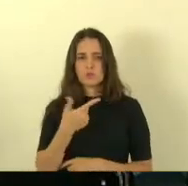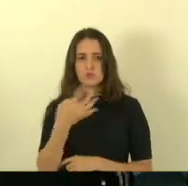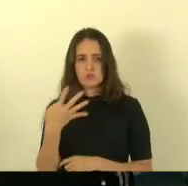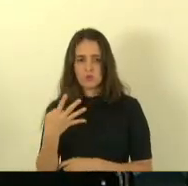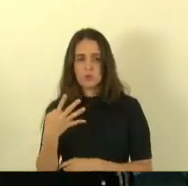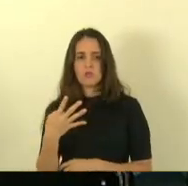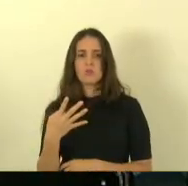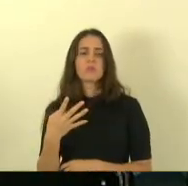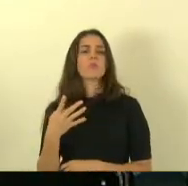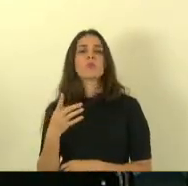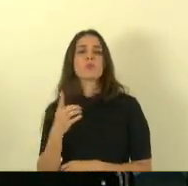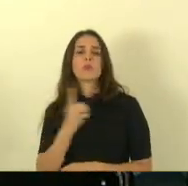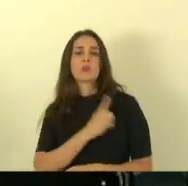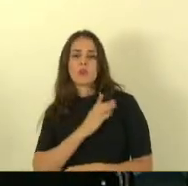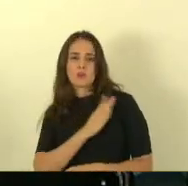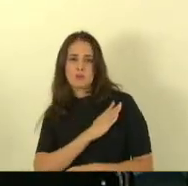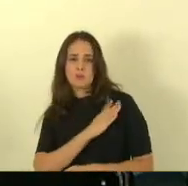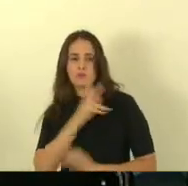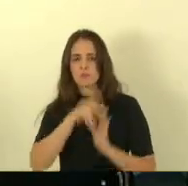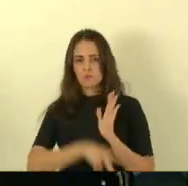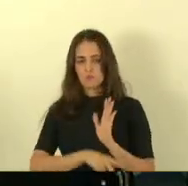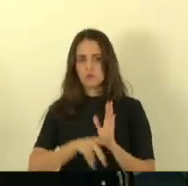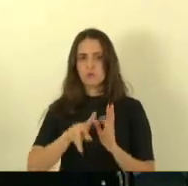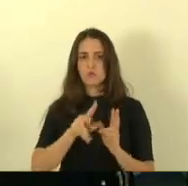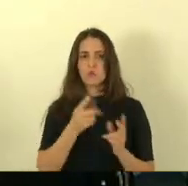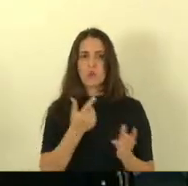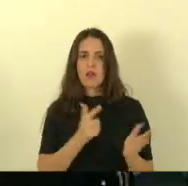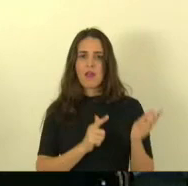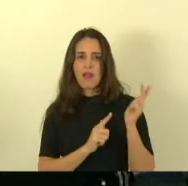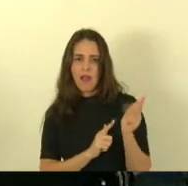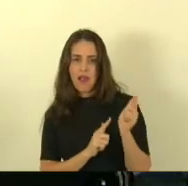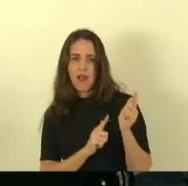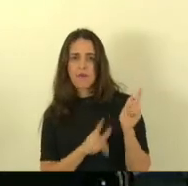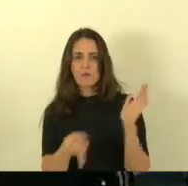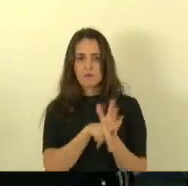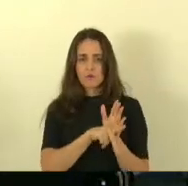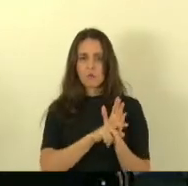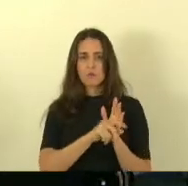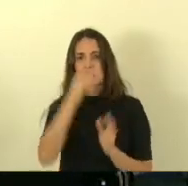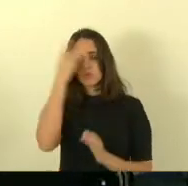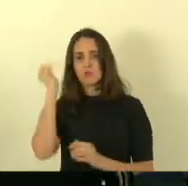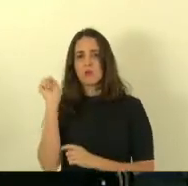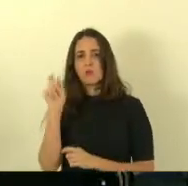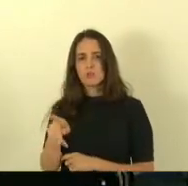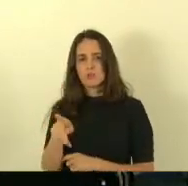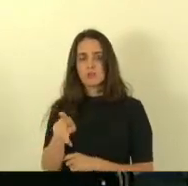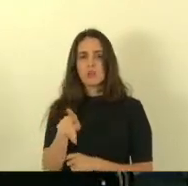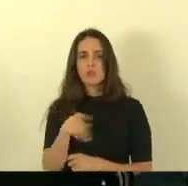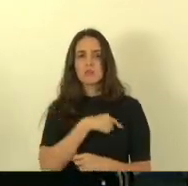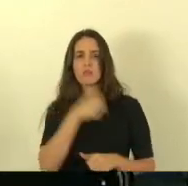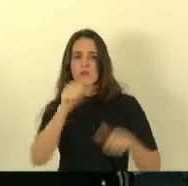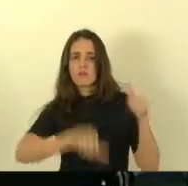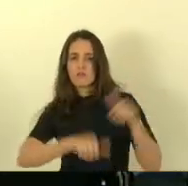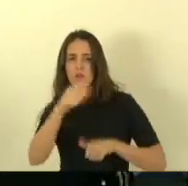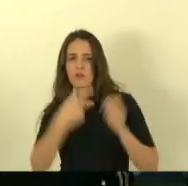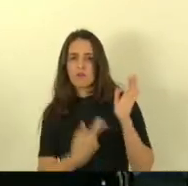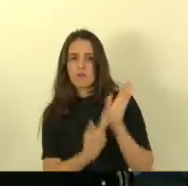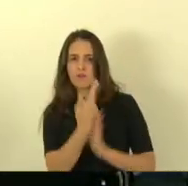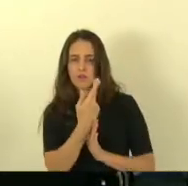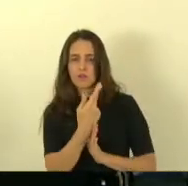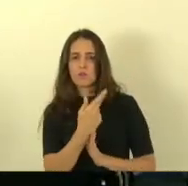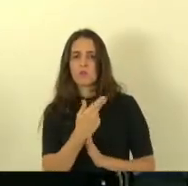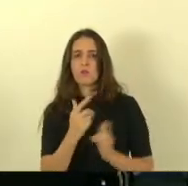delegado Danilo Baiense sobre a transferência das armas de fogo para aposentados ou inativos das forças de segurança as armas